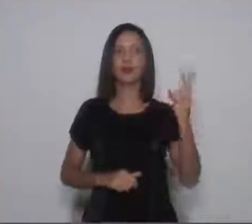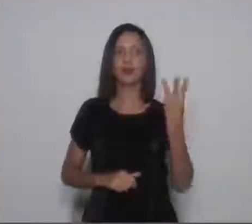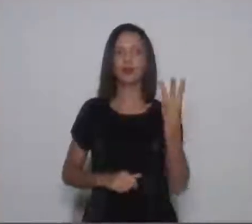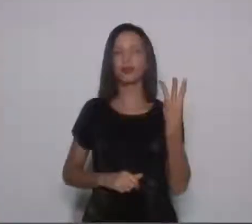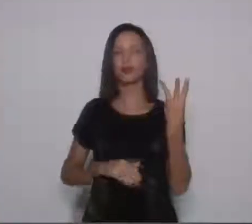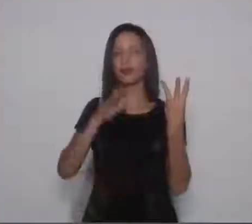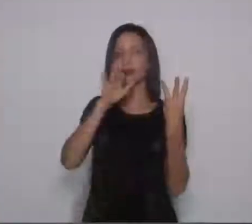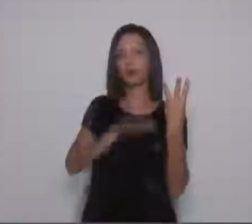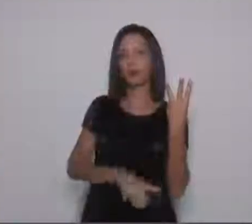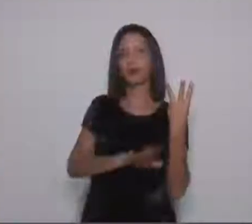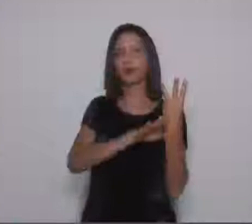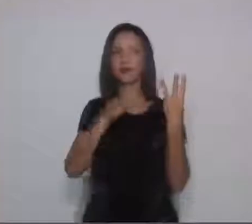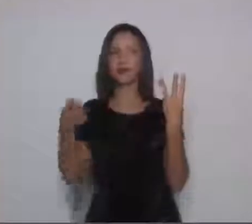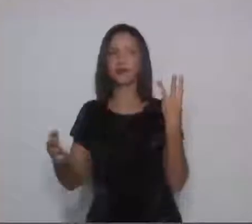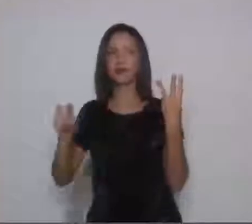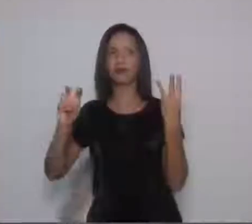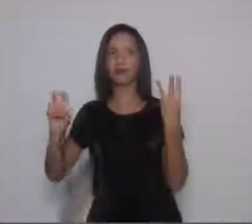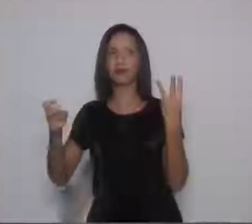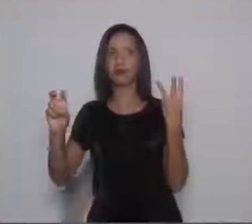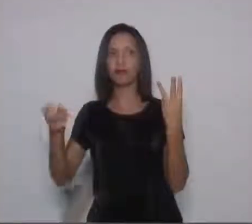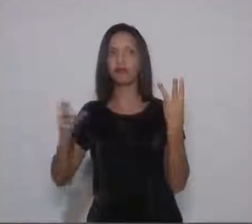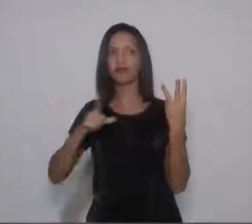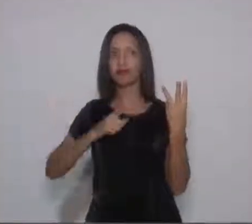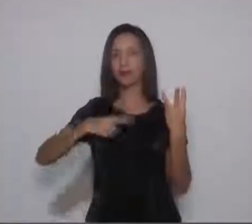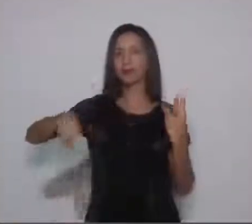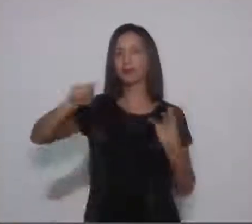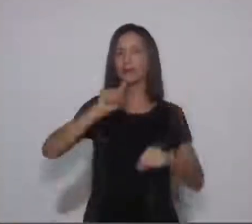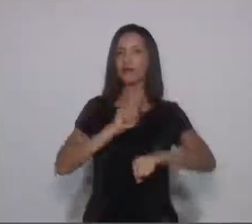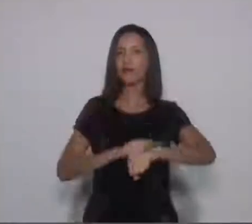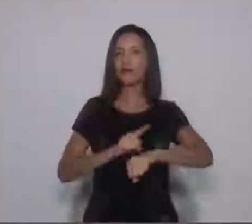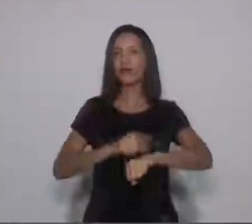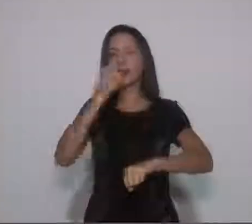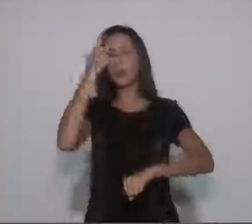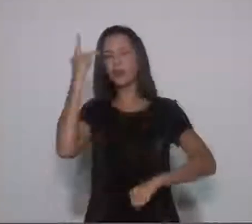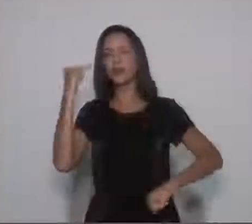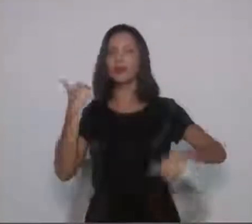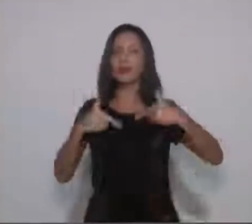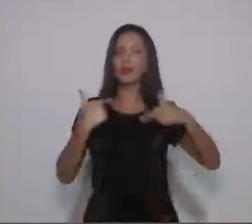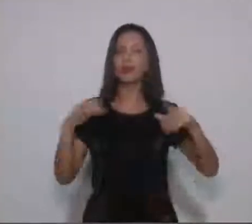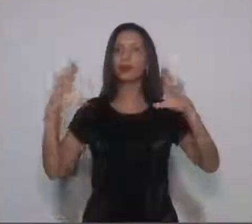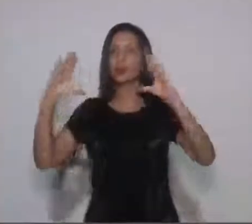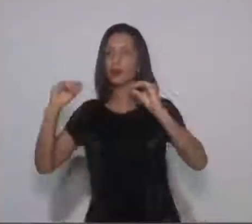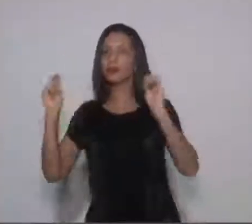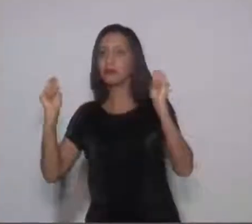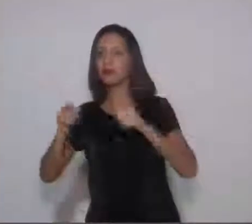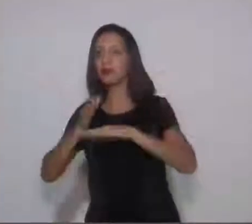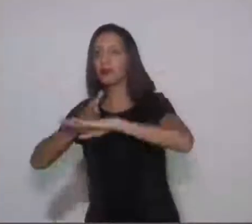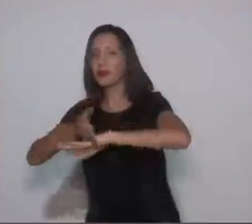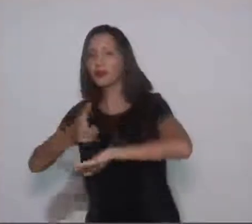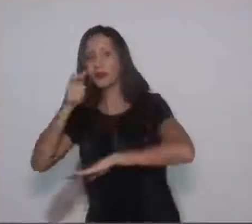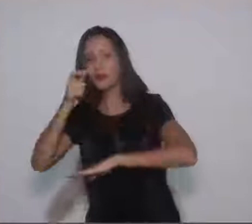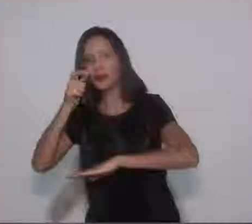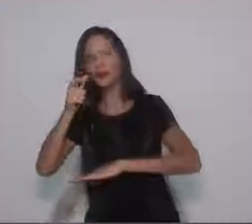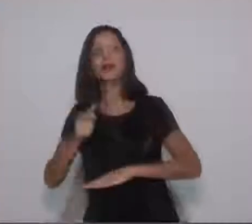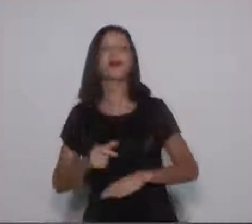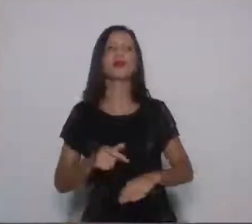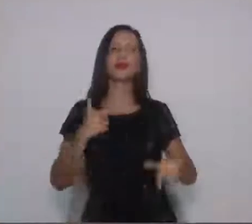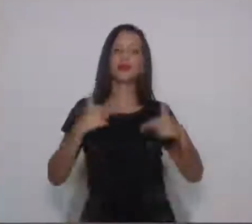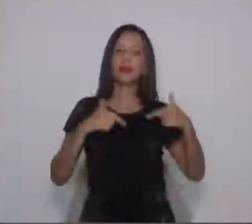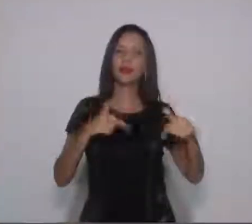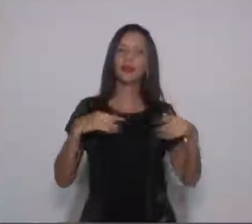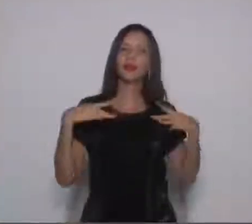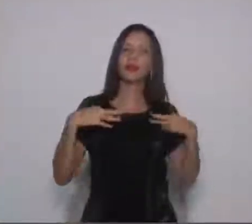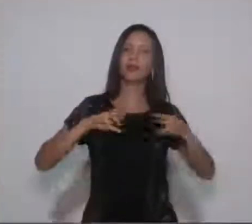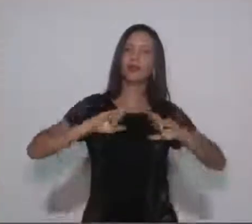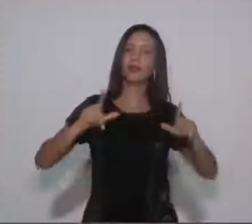Nós quisemos colocar esses horários para todos poderem, né, quem trabalha à noite, para poderem comparecer. Agradeço a oportunidade de